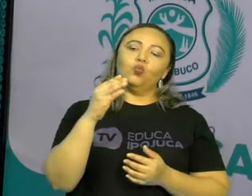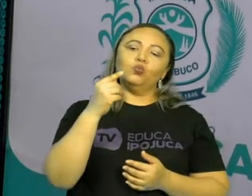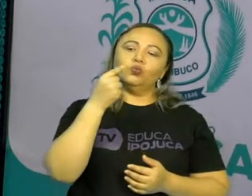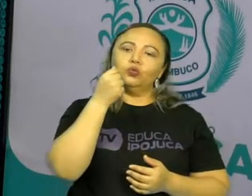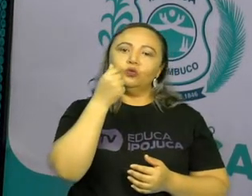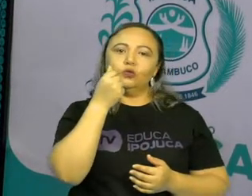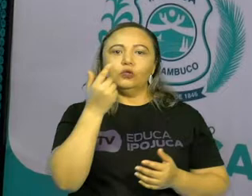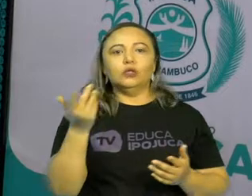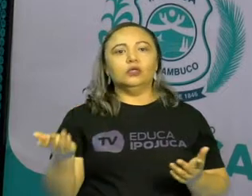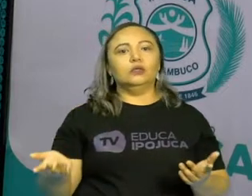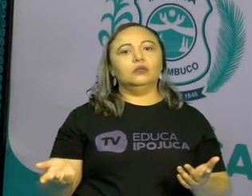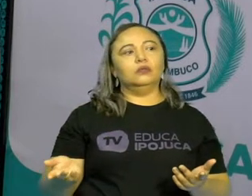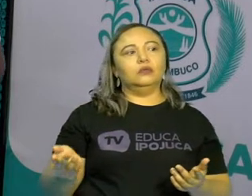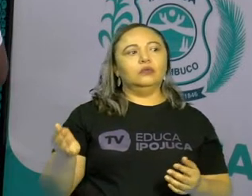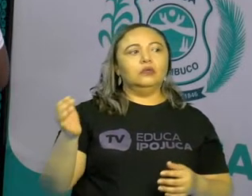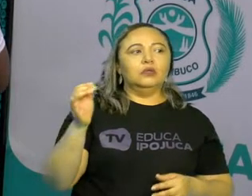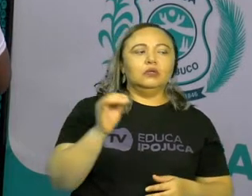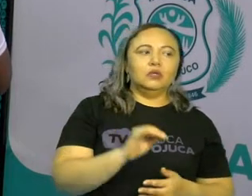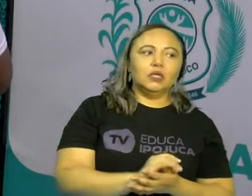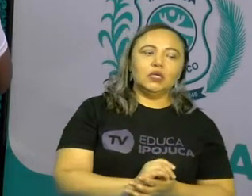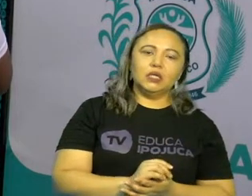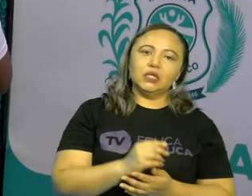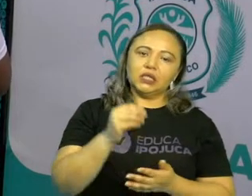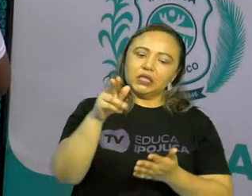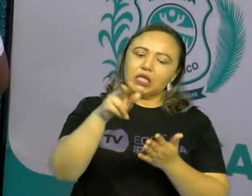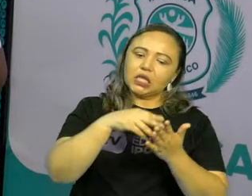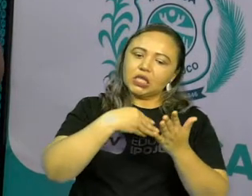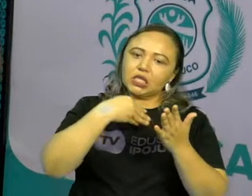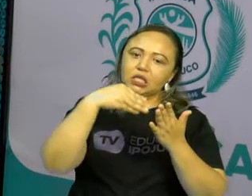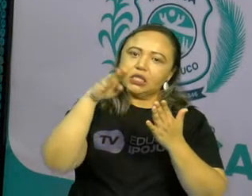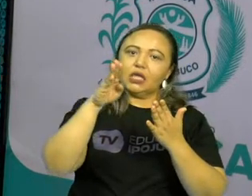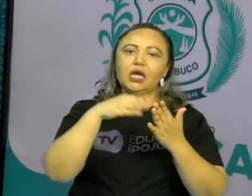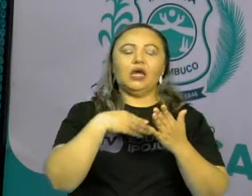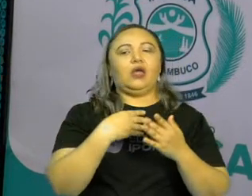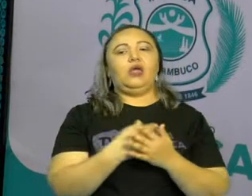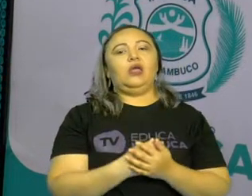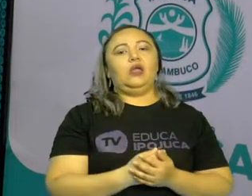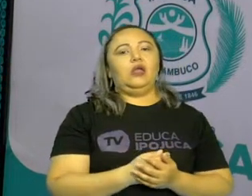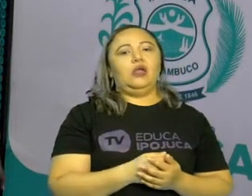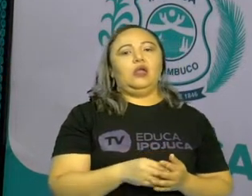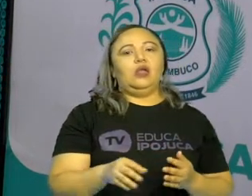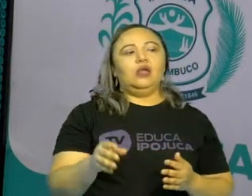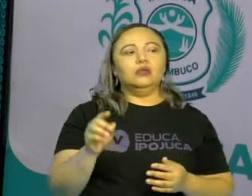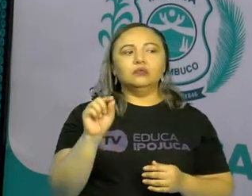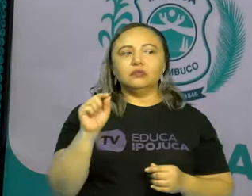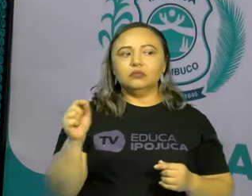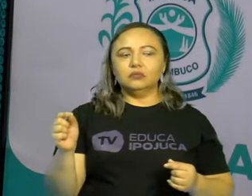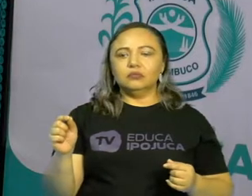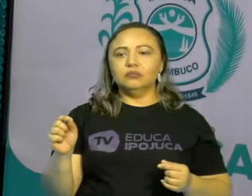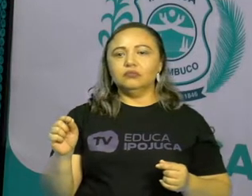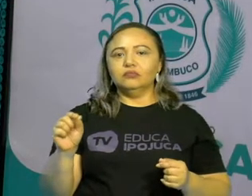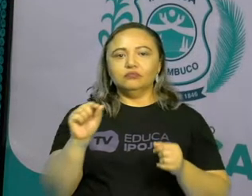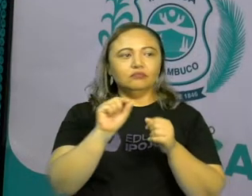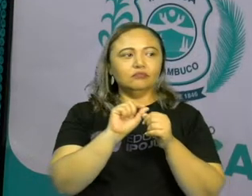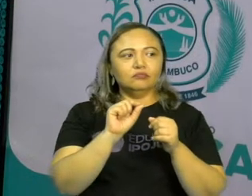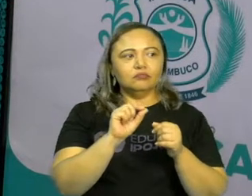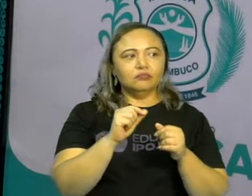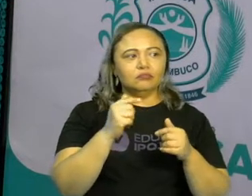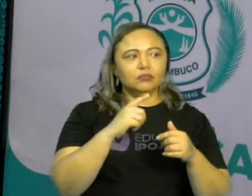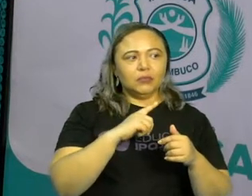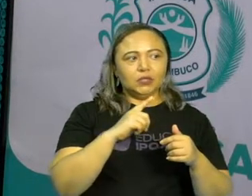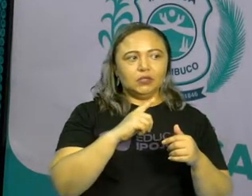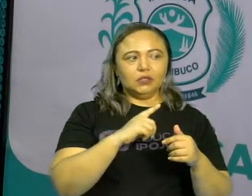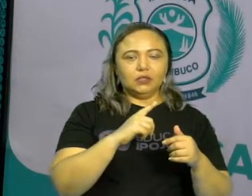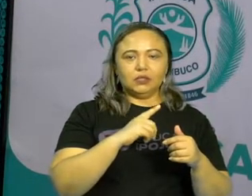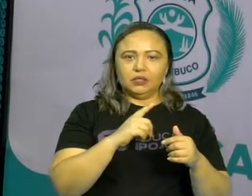nanquim, carvão, tinta, pincel. Então, não se tem